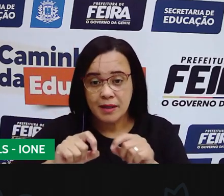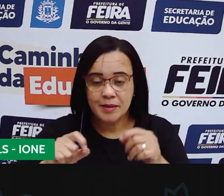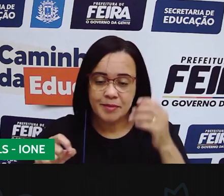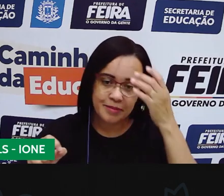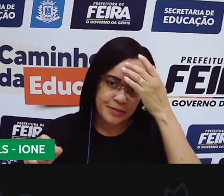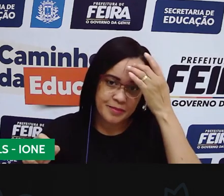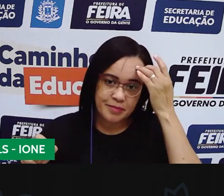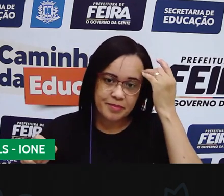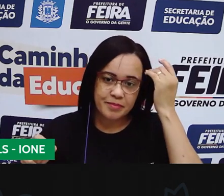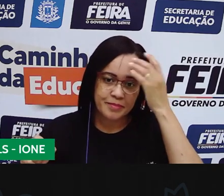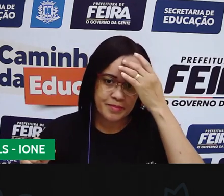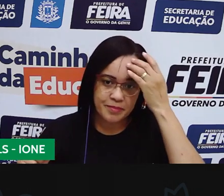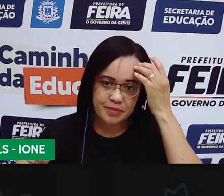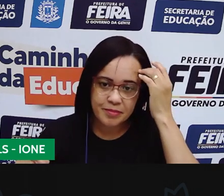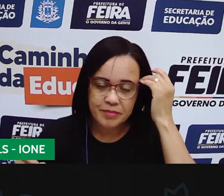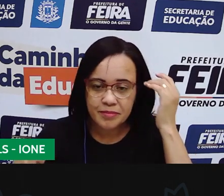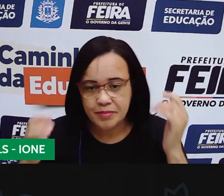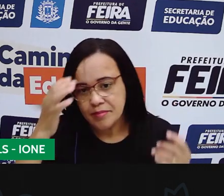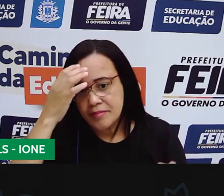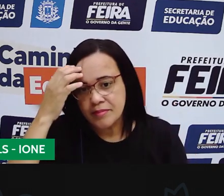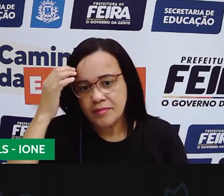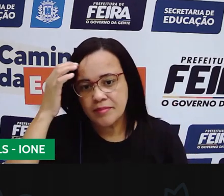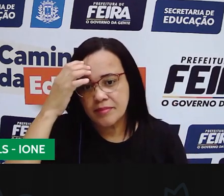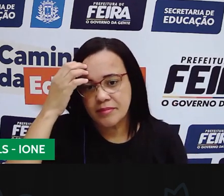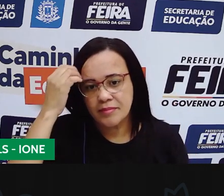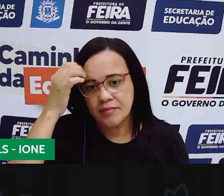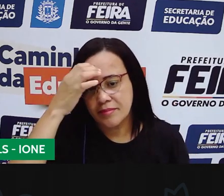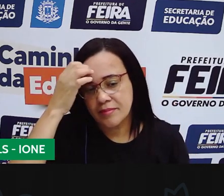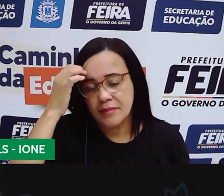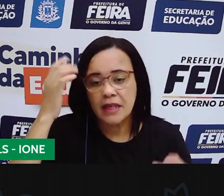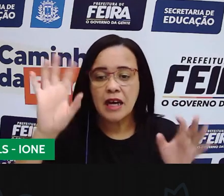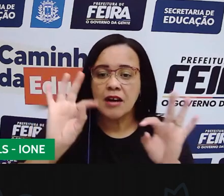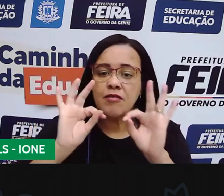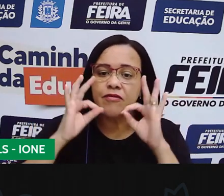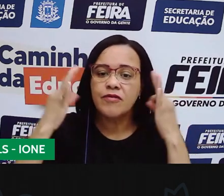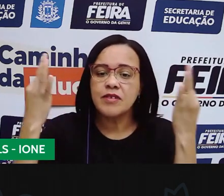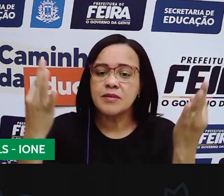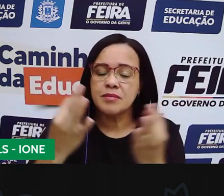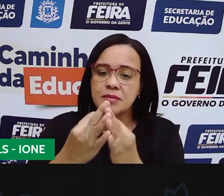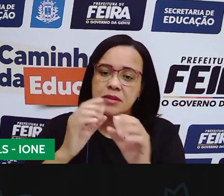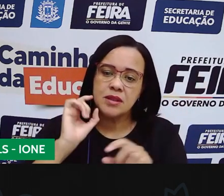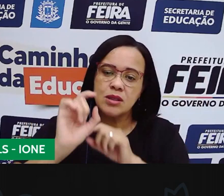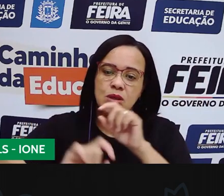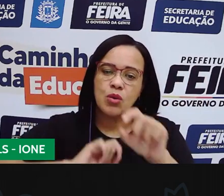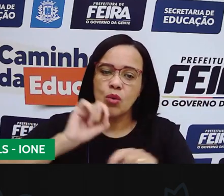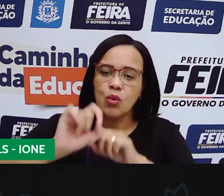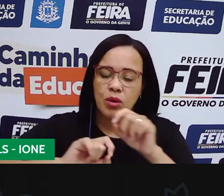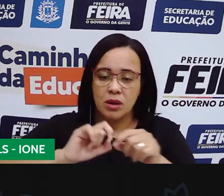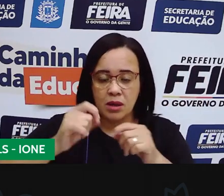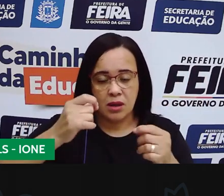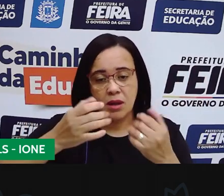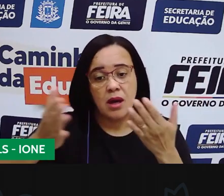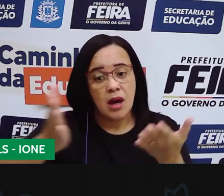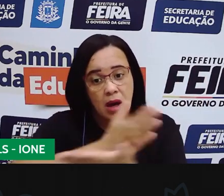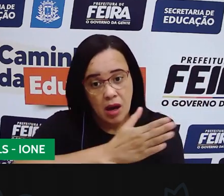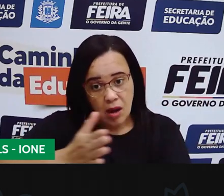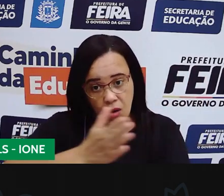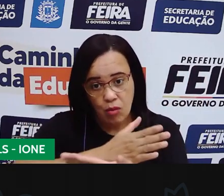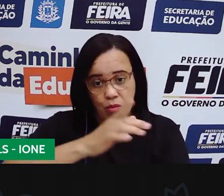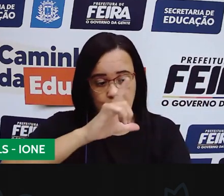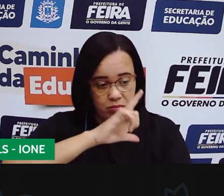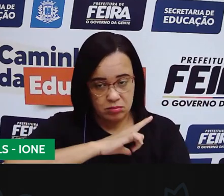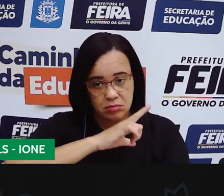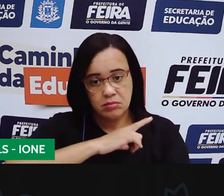que as famílias, elas podem apresentar semelhanças físicas